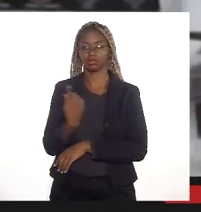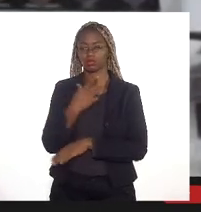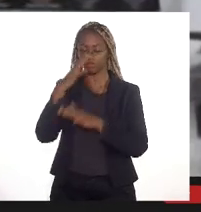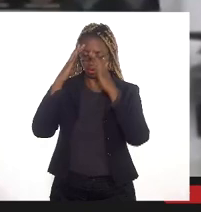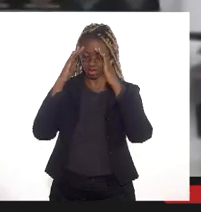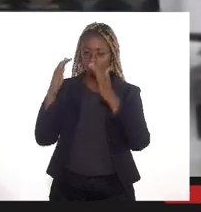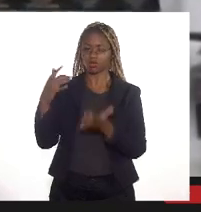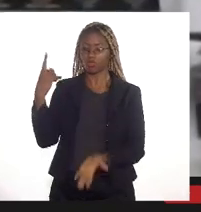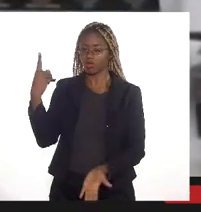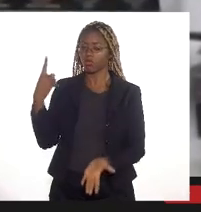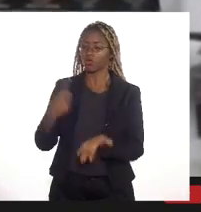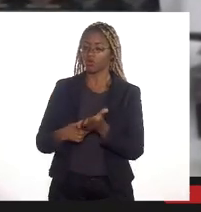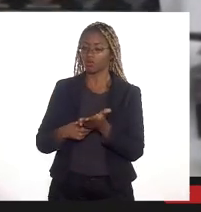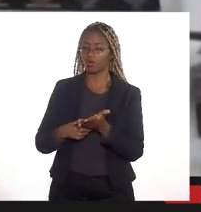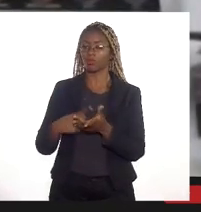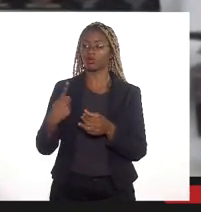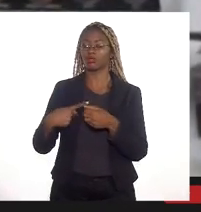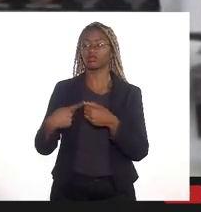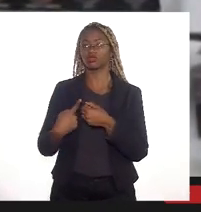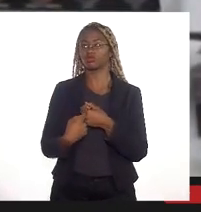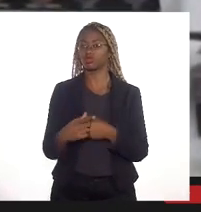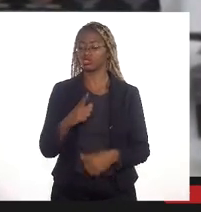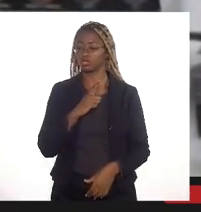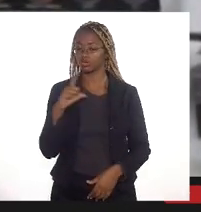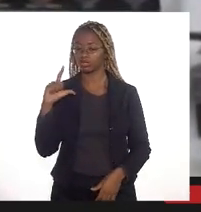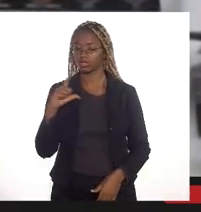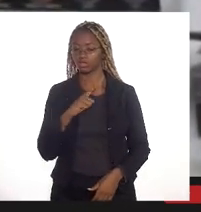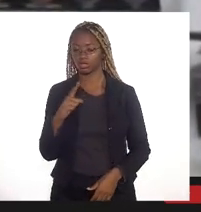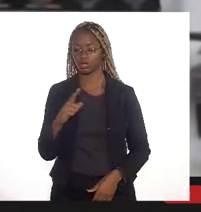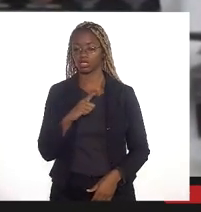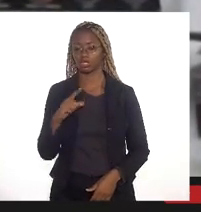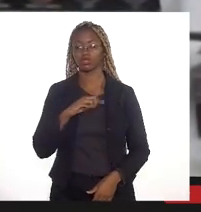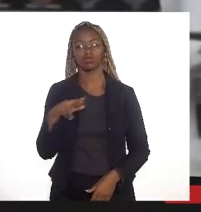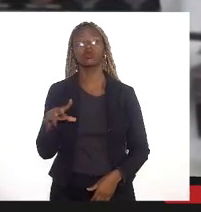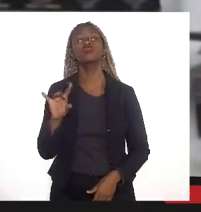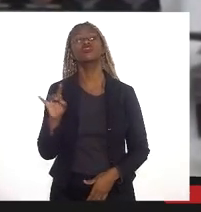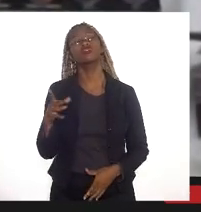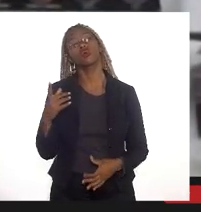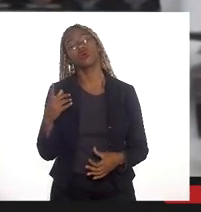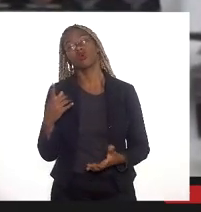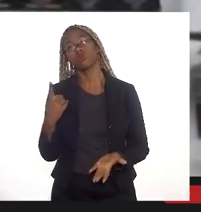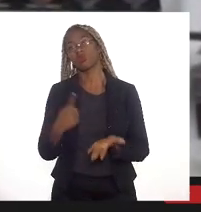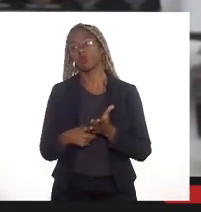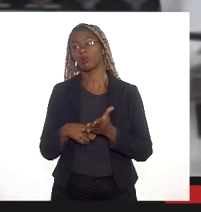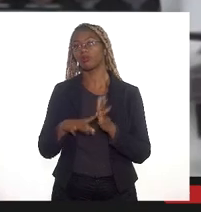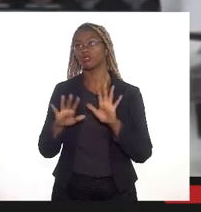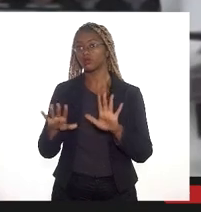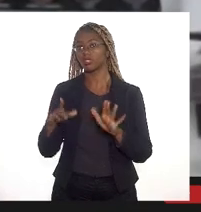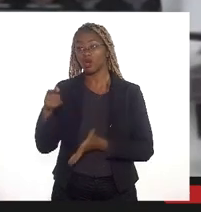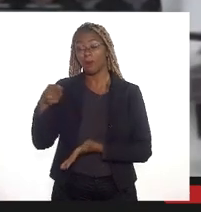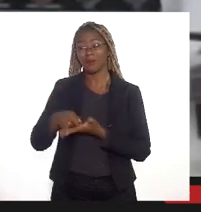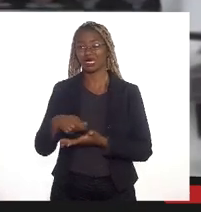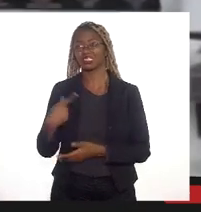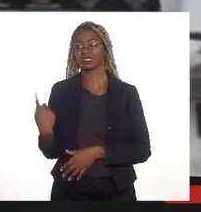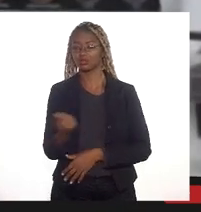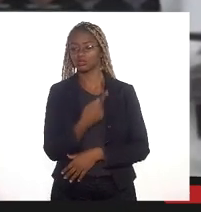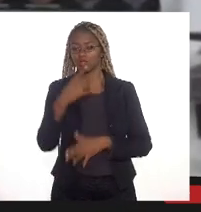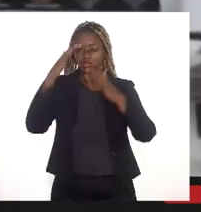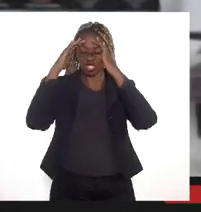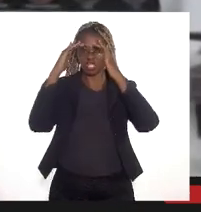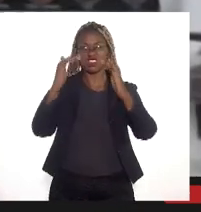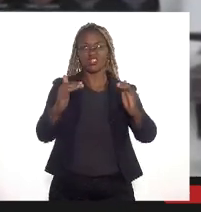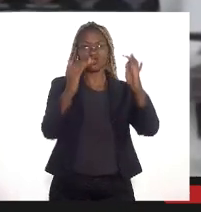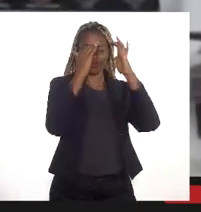um compromisso que o município tem não só um compromisso mas é uma obrigação que o município tem em estar respeitando as